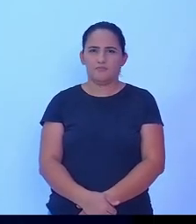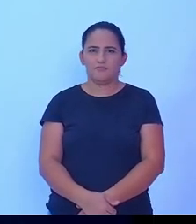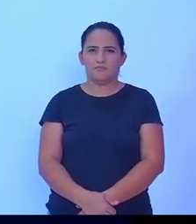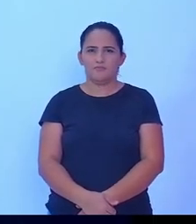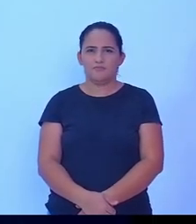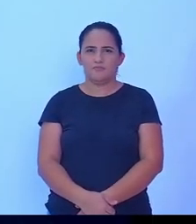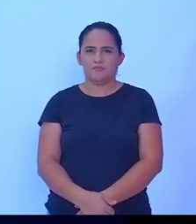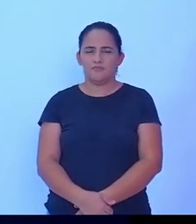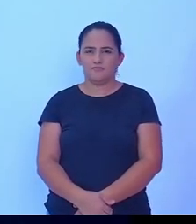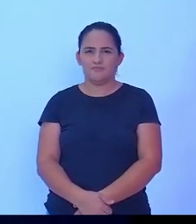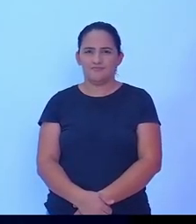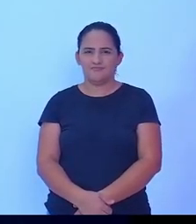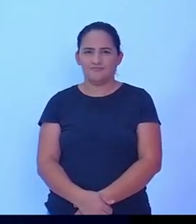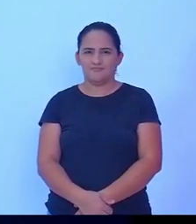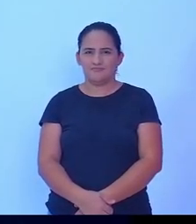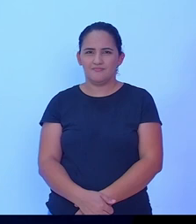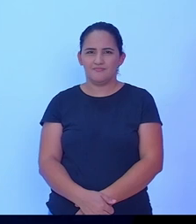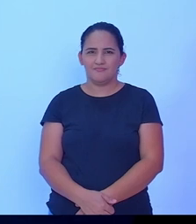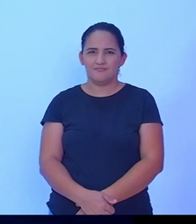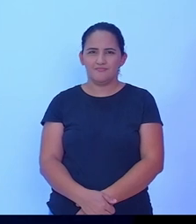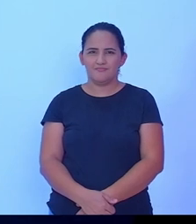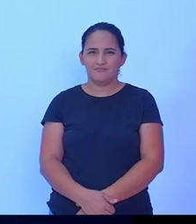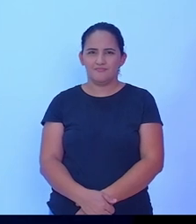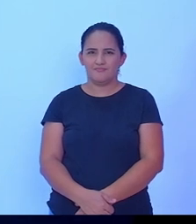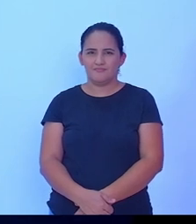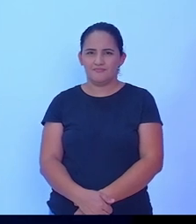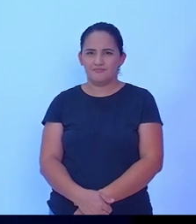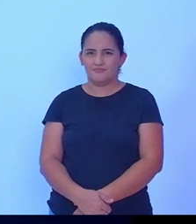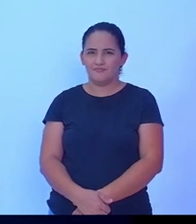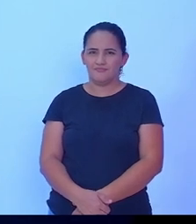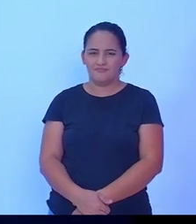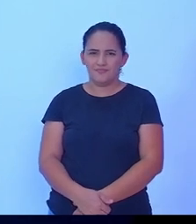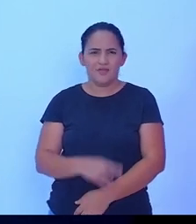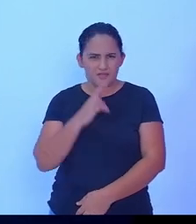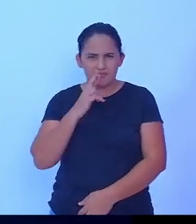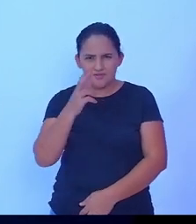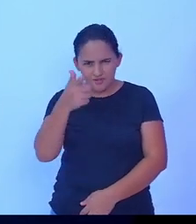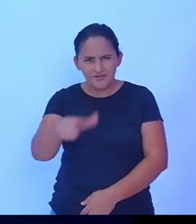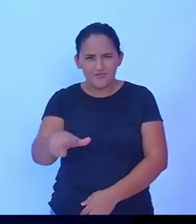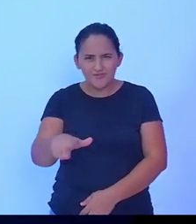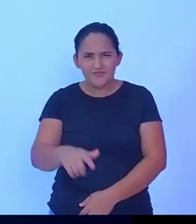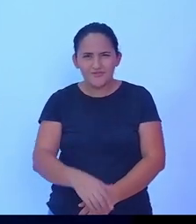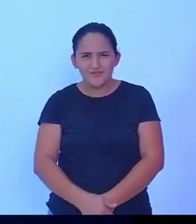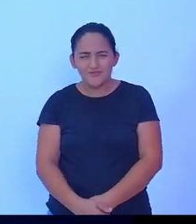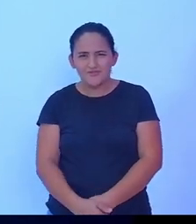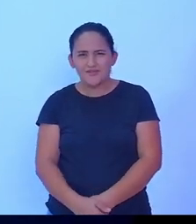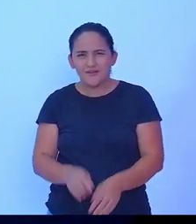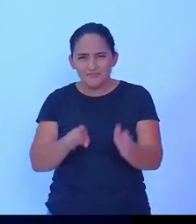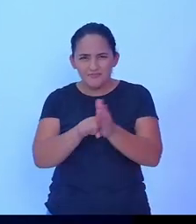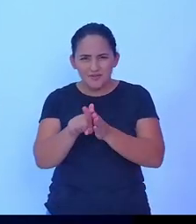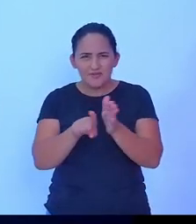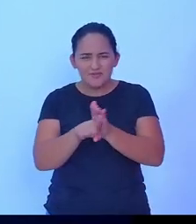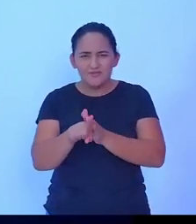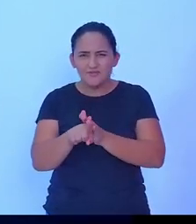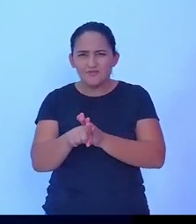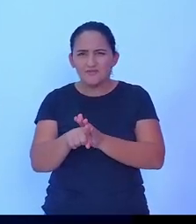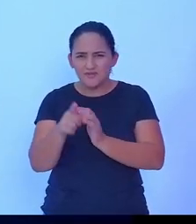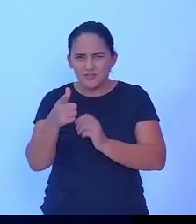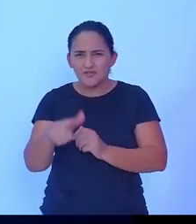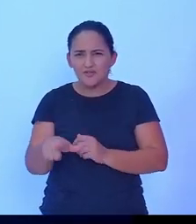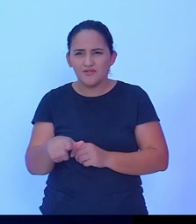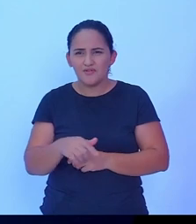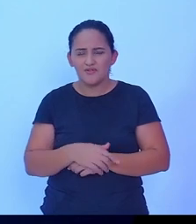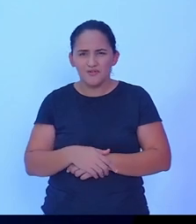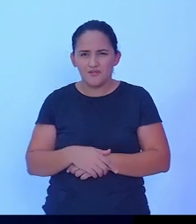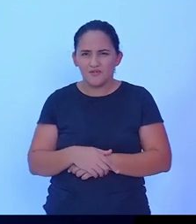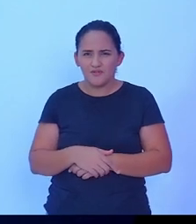não entendi bem a pergunta. Pode repetir a pergunta, por favor. Repete. Não é só, aí o tempo volta, volta para tempo para trás.